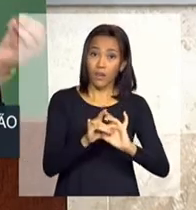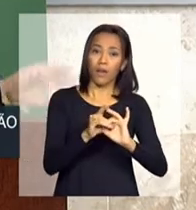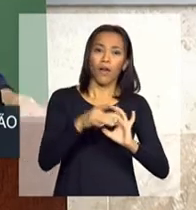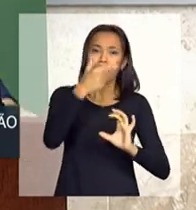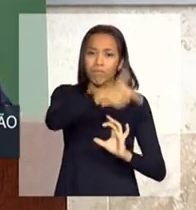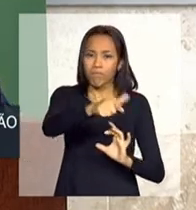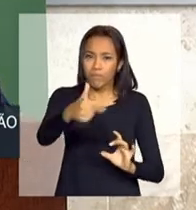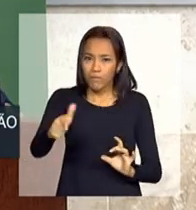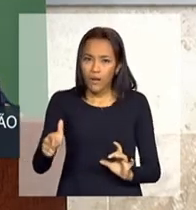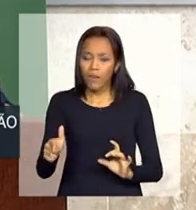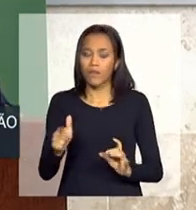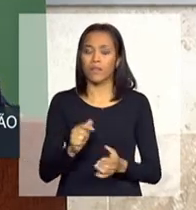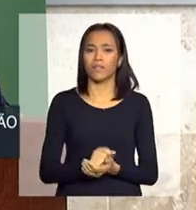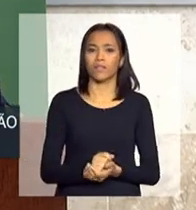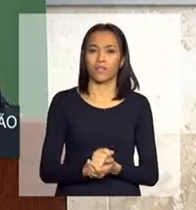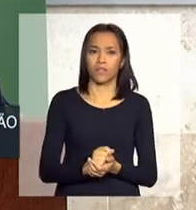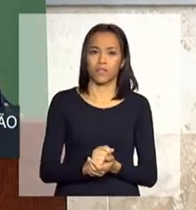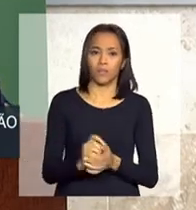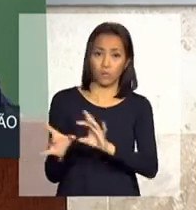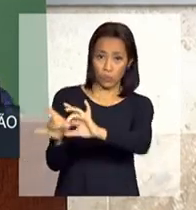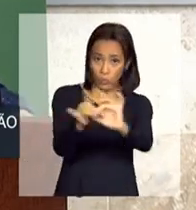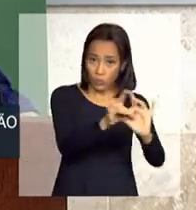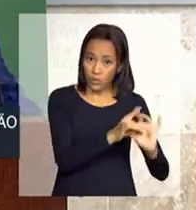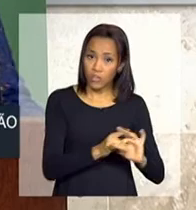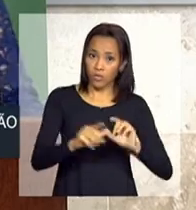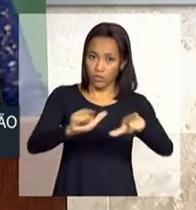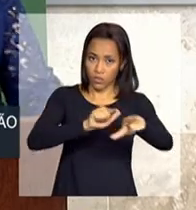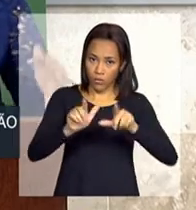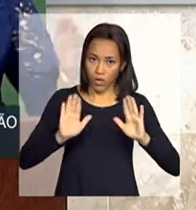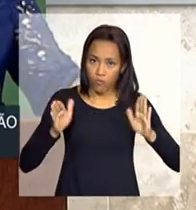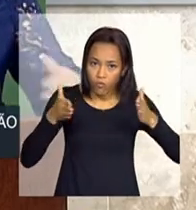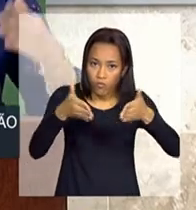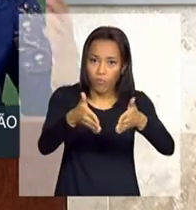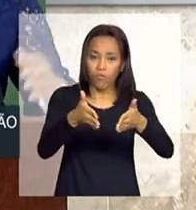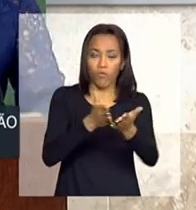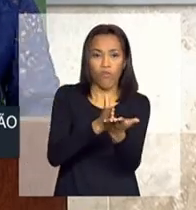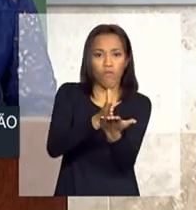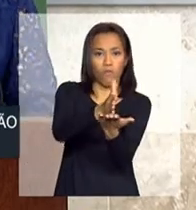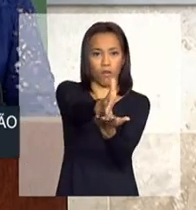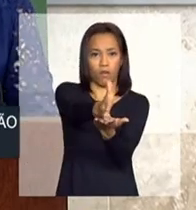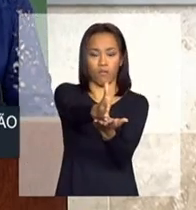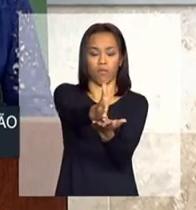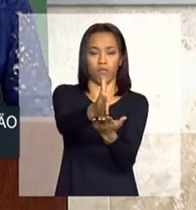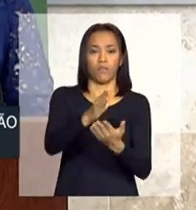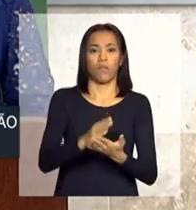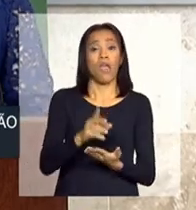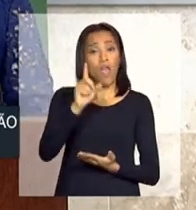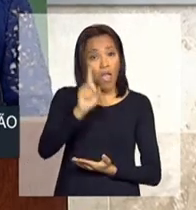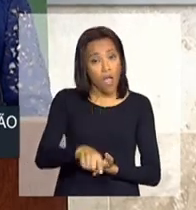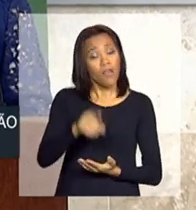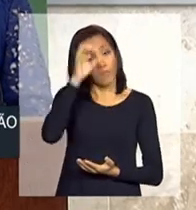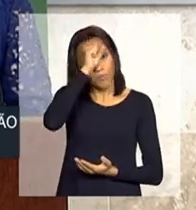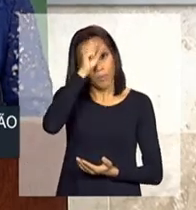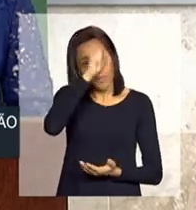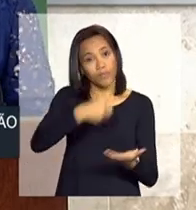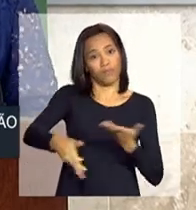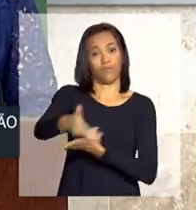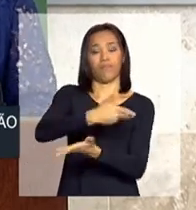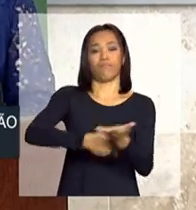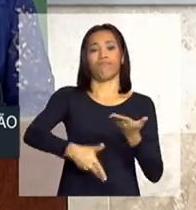torná-la mais unificada, mais focada. Faz parte do aprendizado.